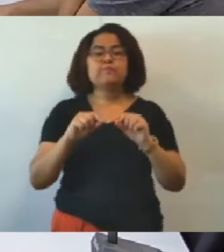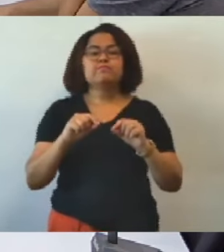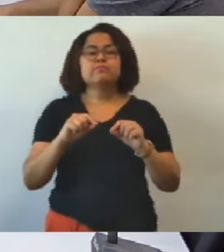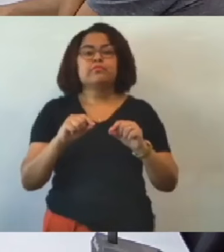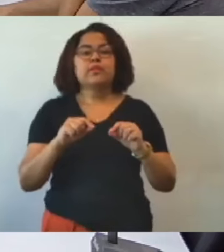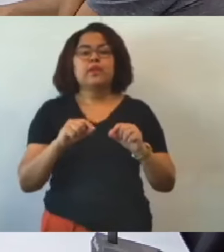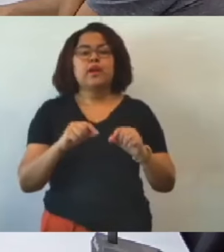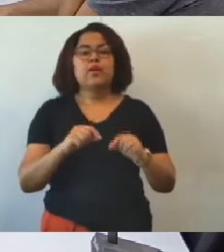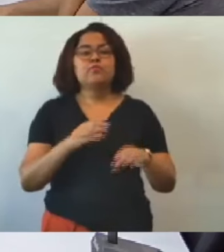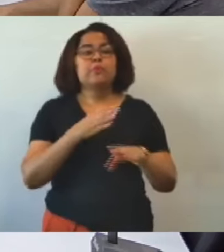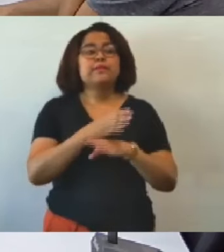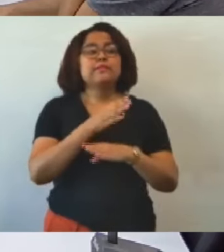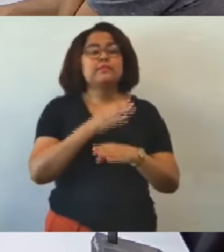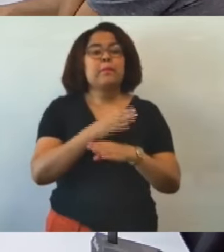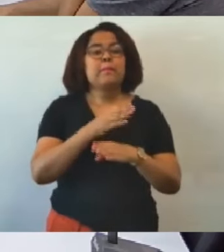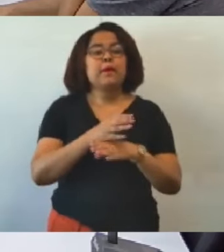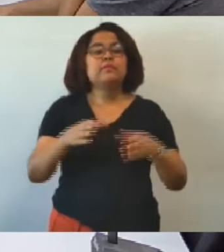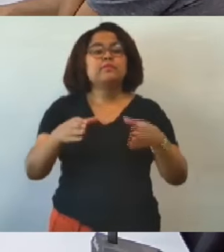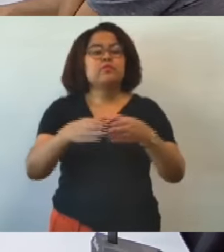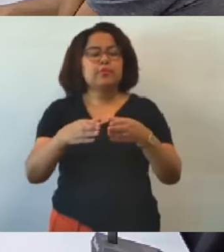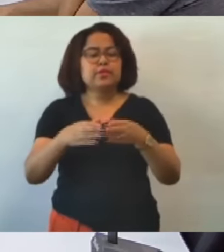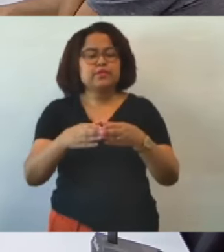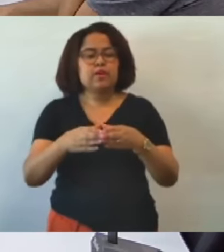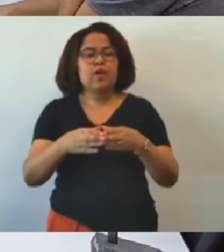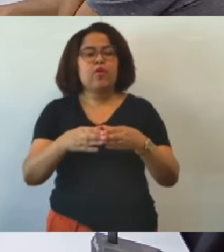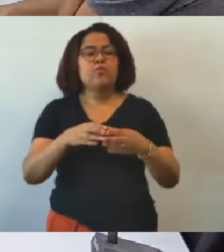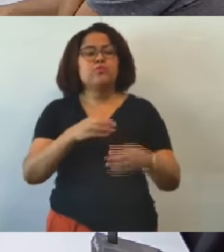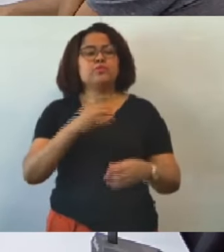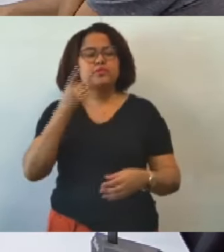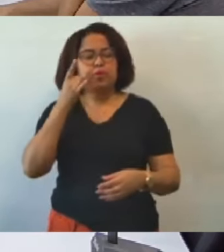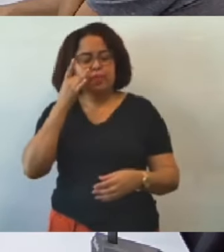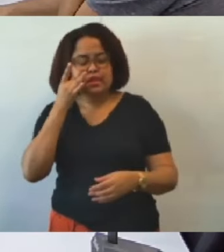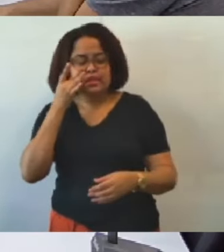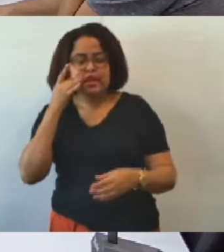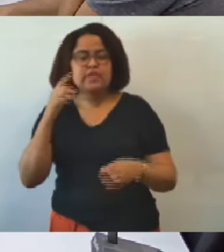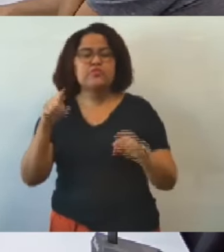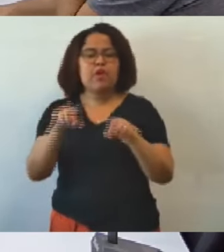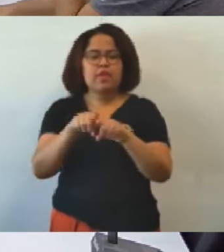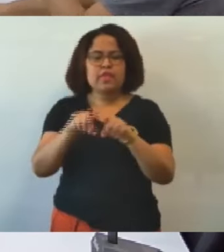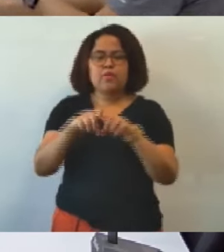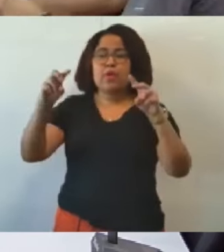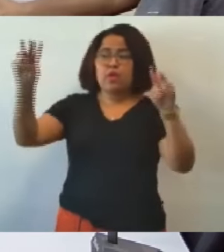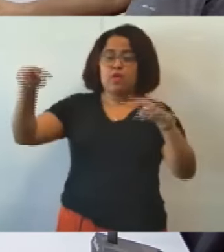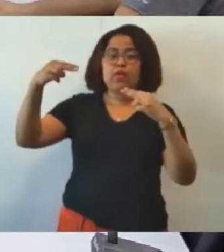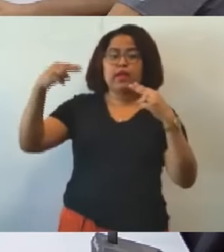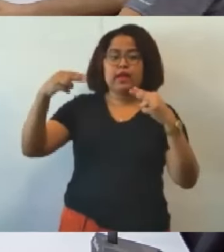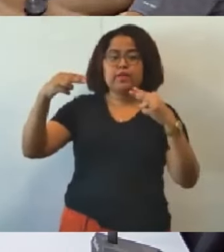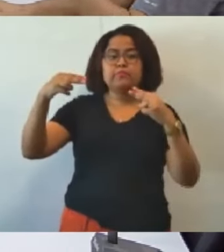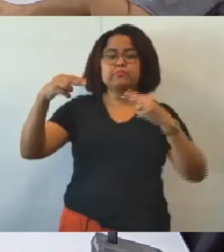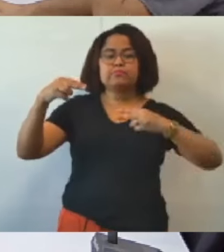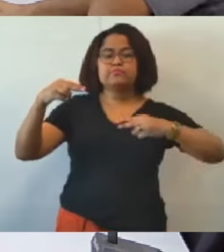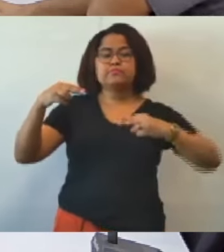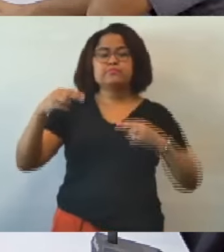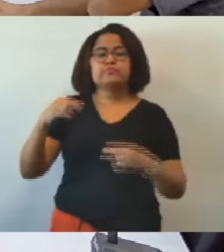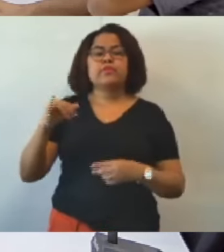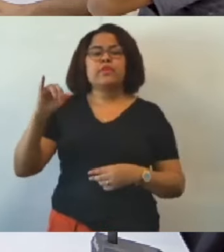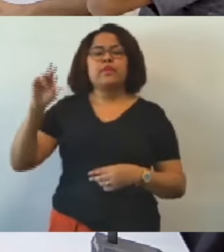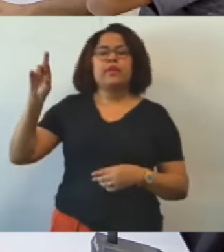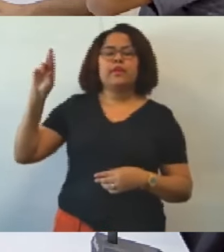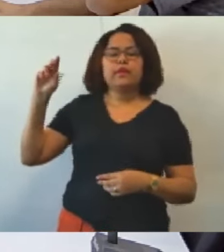dessa comissão e os que estão presentes e também online que objetivo vereador Irlan vereadora